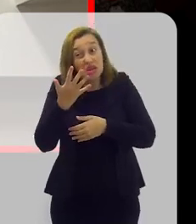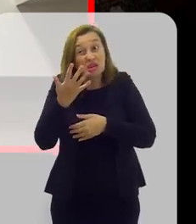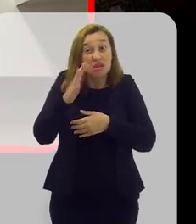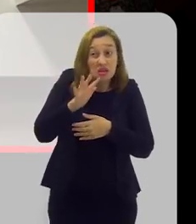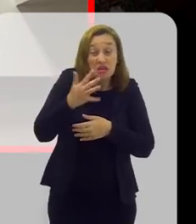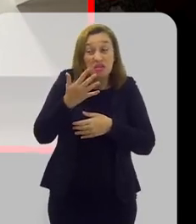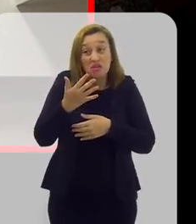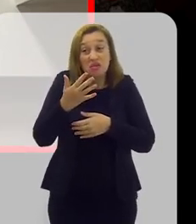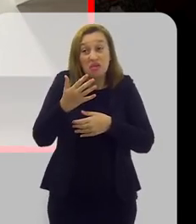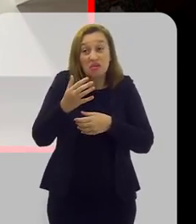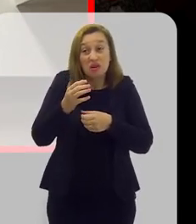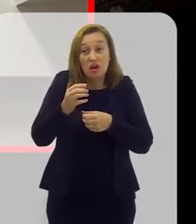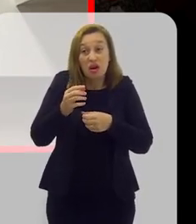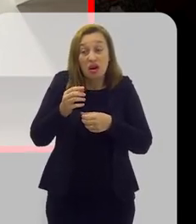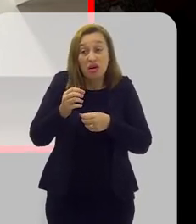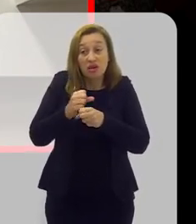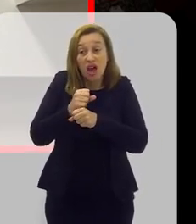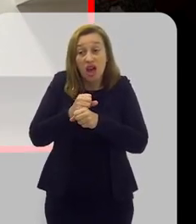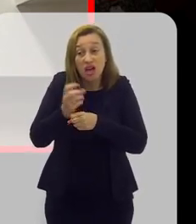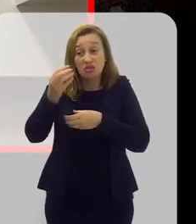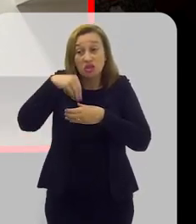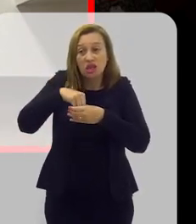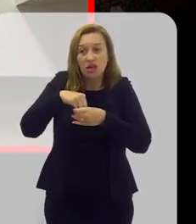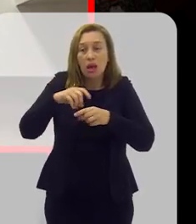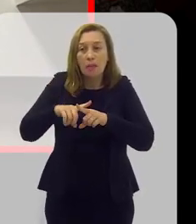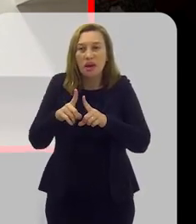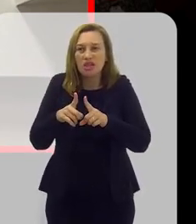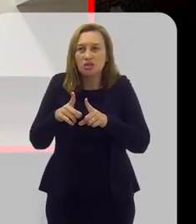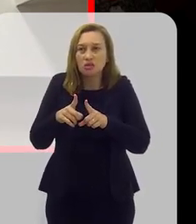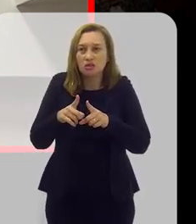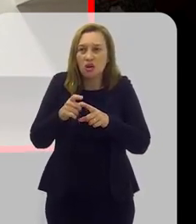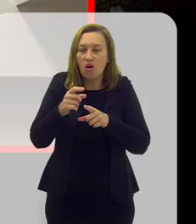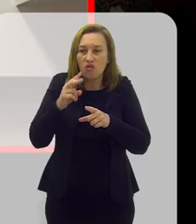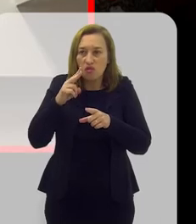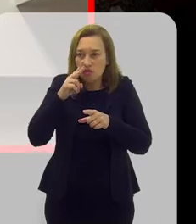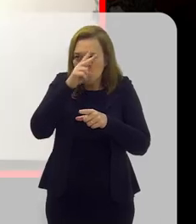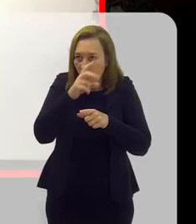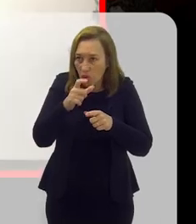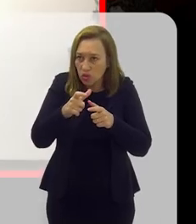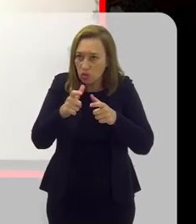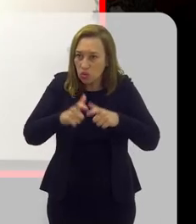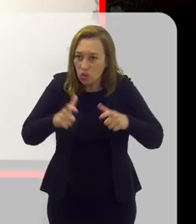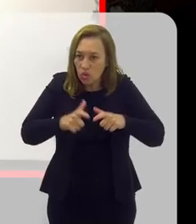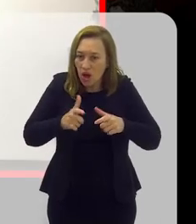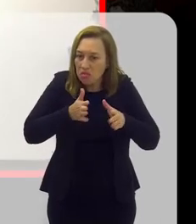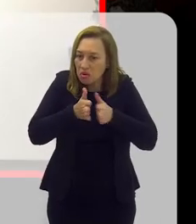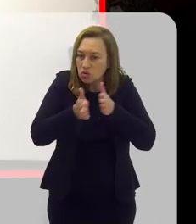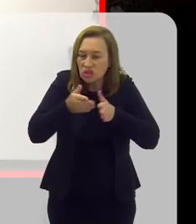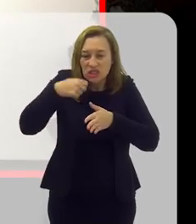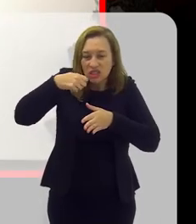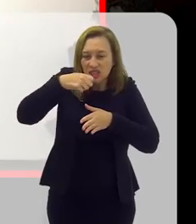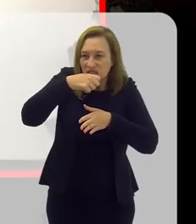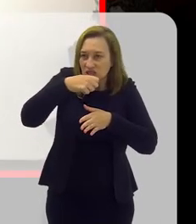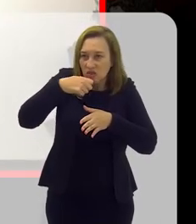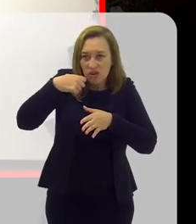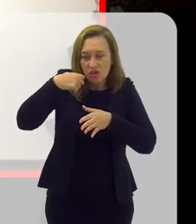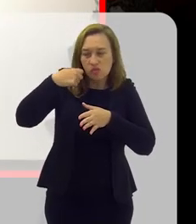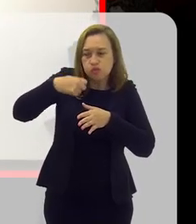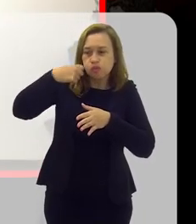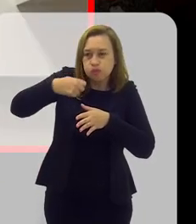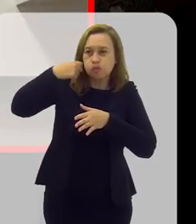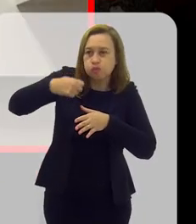fica ali, pode ficar por muito tempo. Mas quando ela é um pouquinho mais agressiva, numa região onde a pessoa não tem acesso a escovar,